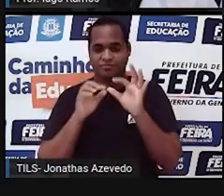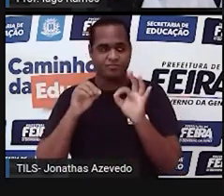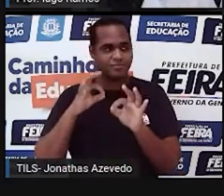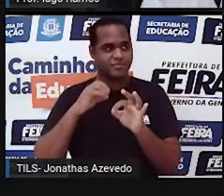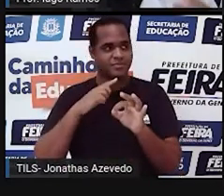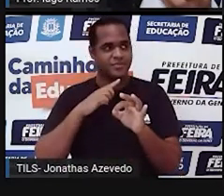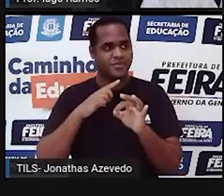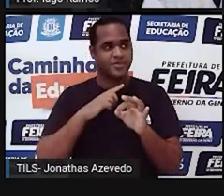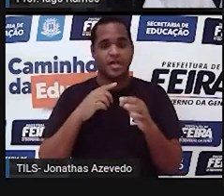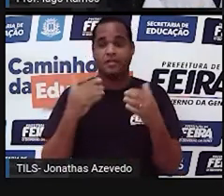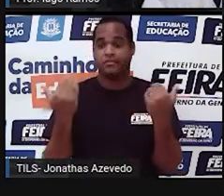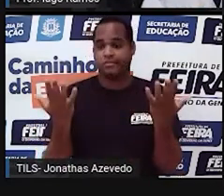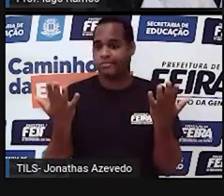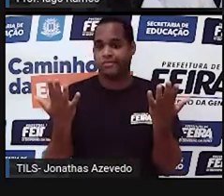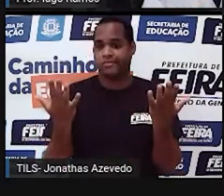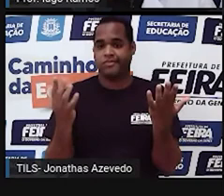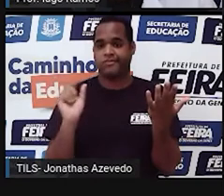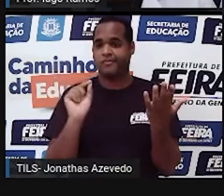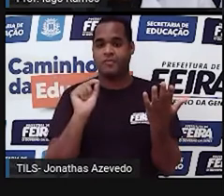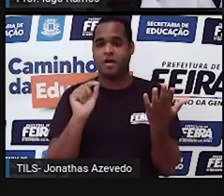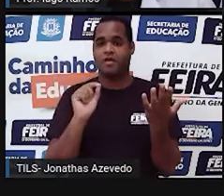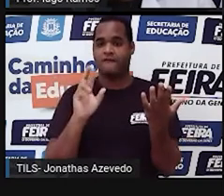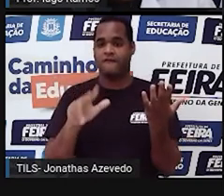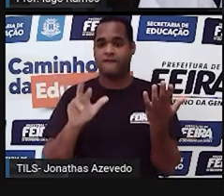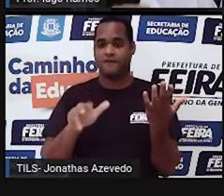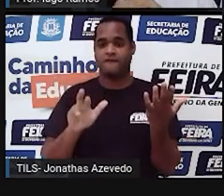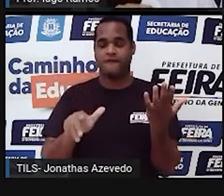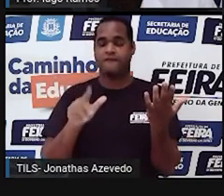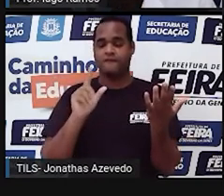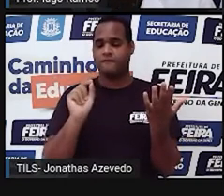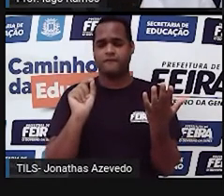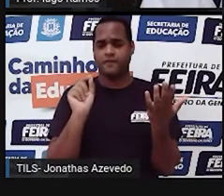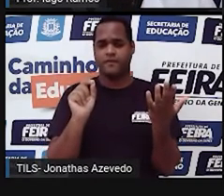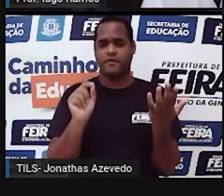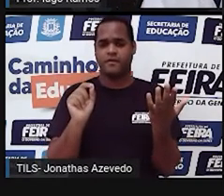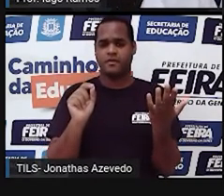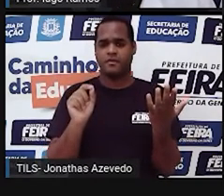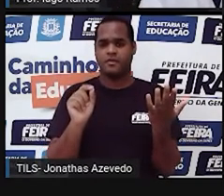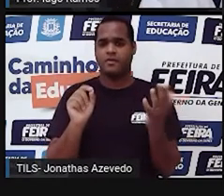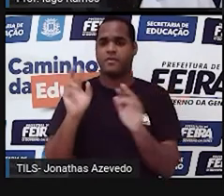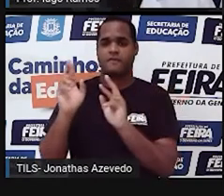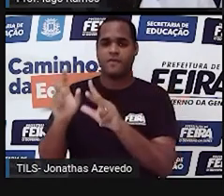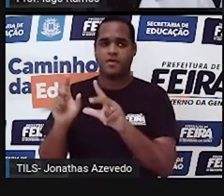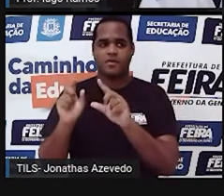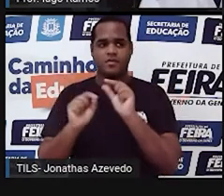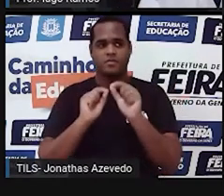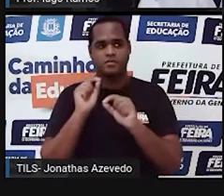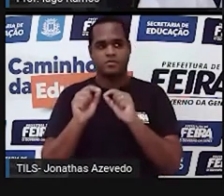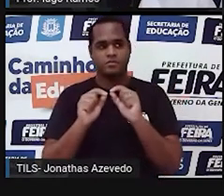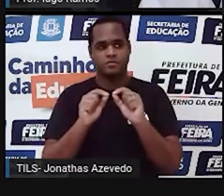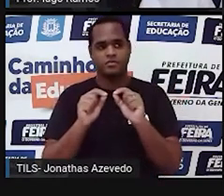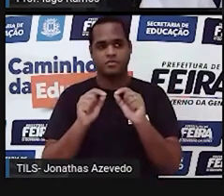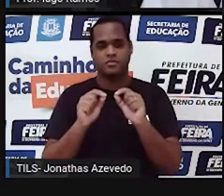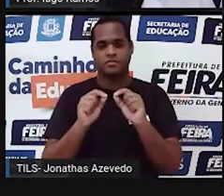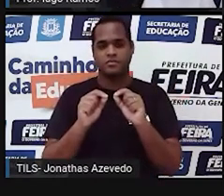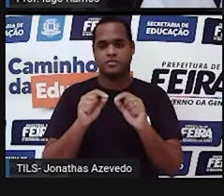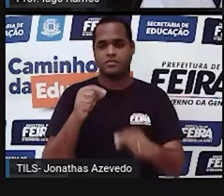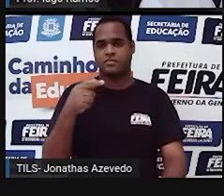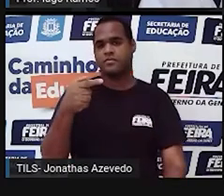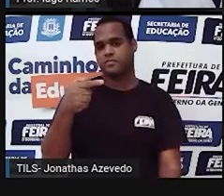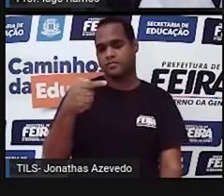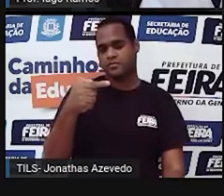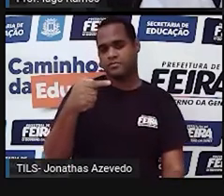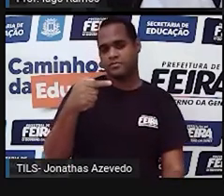E qual é a diferença? A diferença é essa daqui, 70